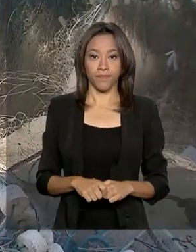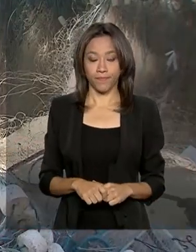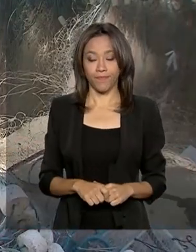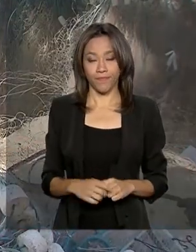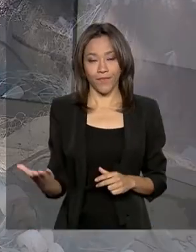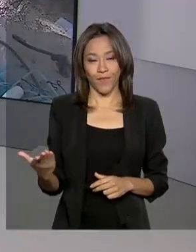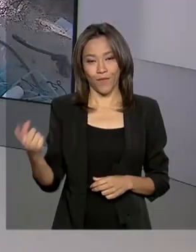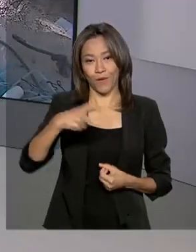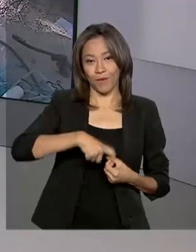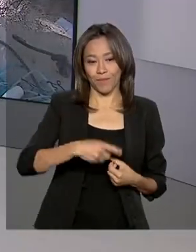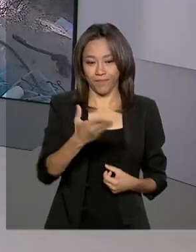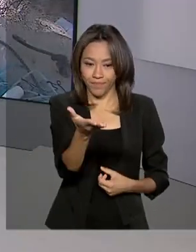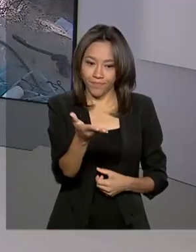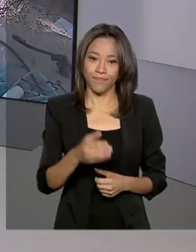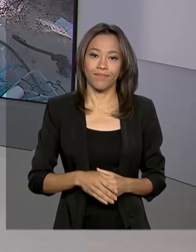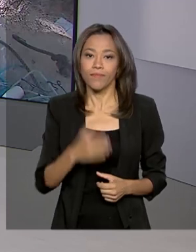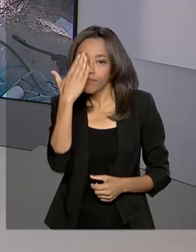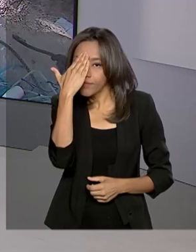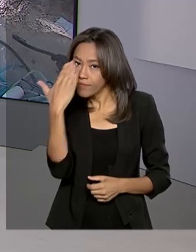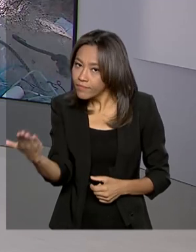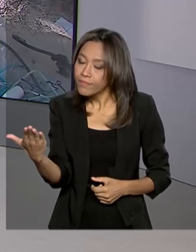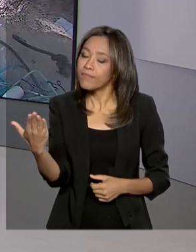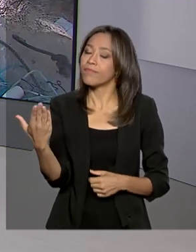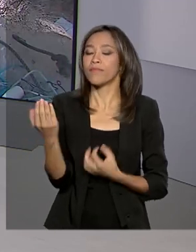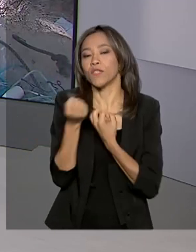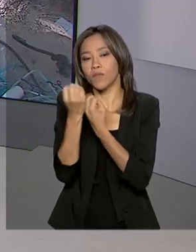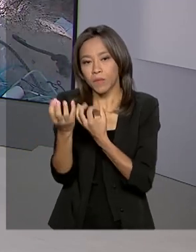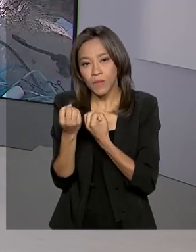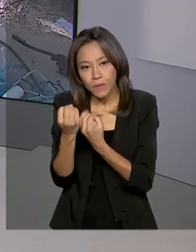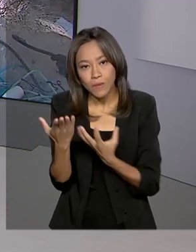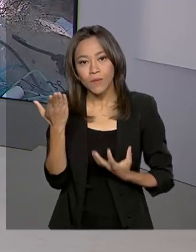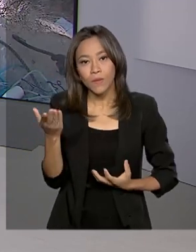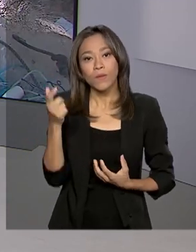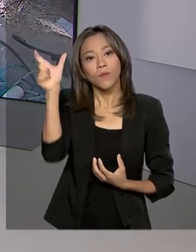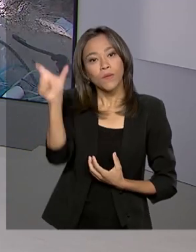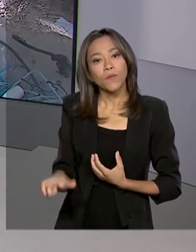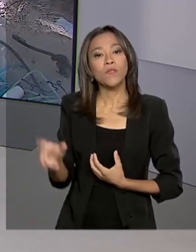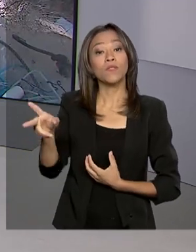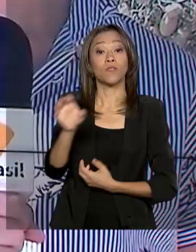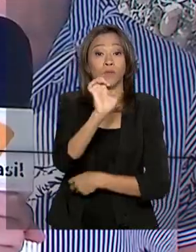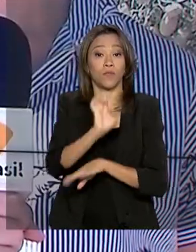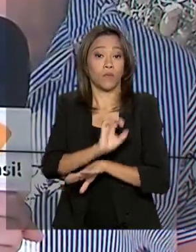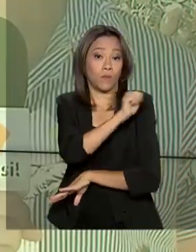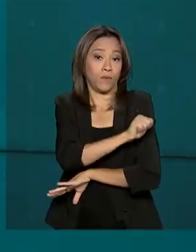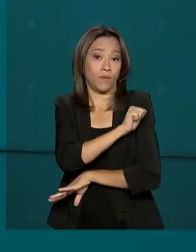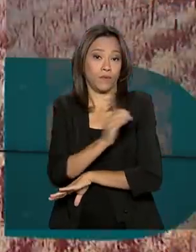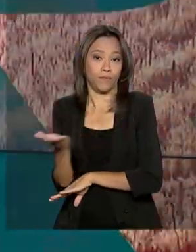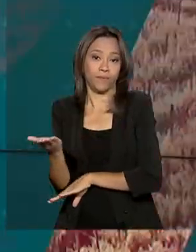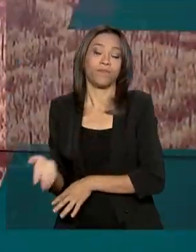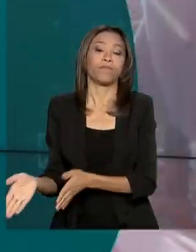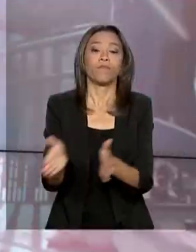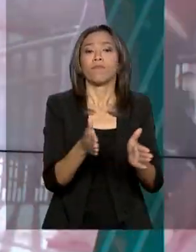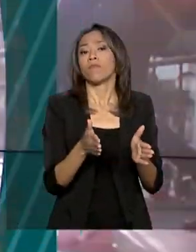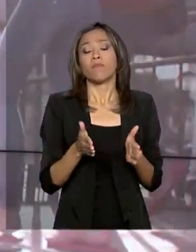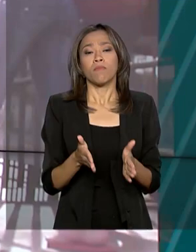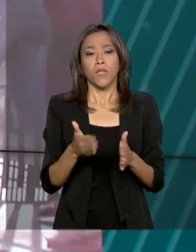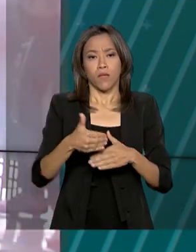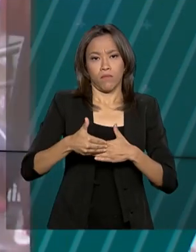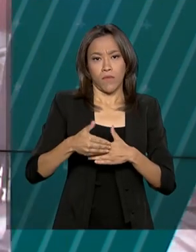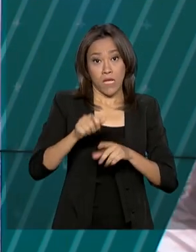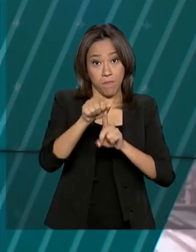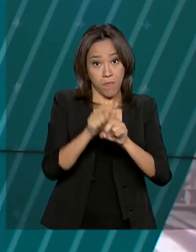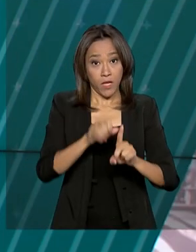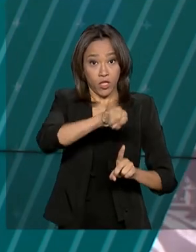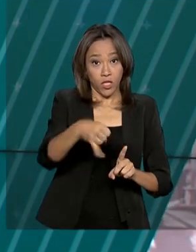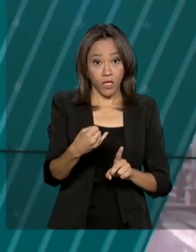Voltamos com você, Renata. Obrigada, Cláudia, pelas suas informações ao vivo, direto do Rio de Janeiro. A partir de janeiro do ano que